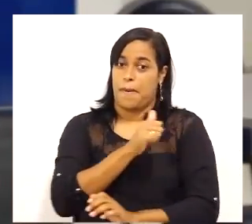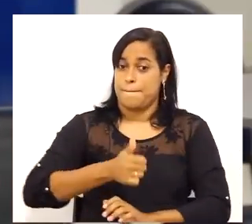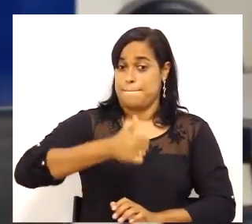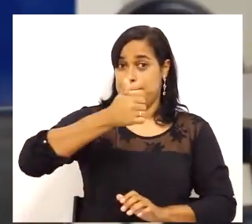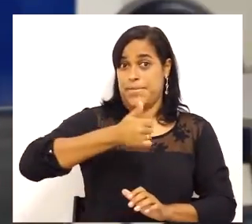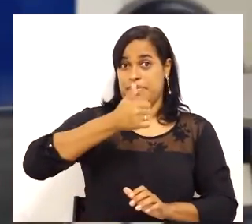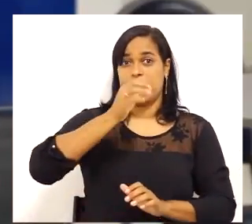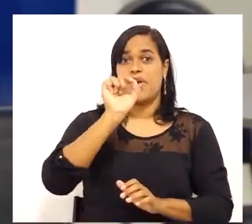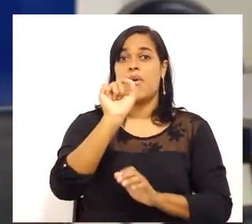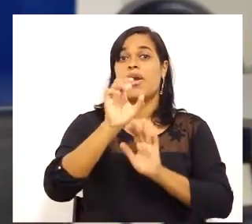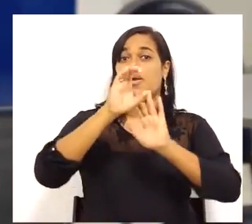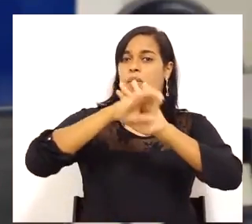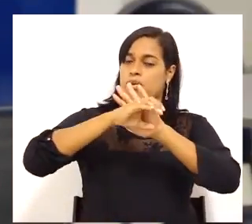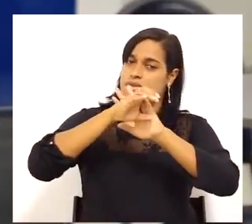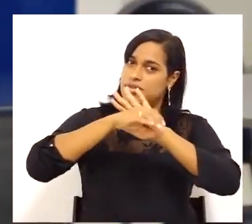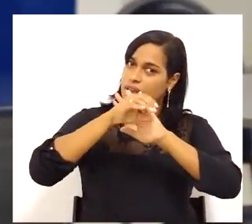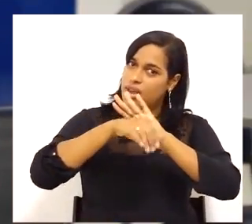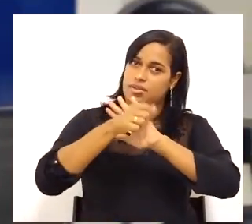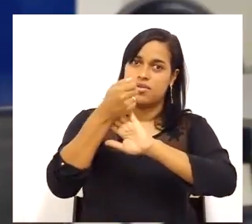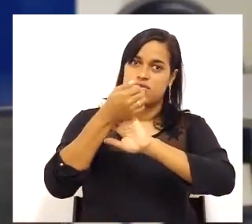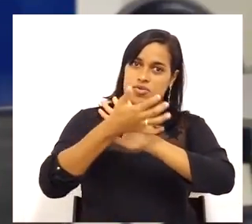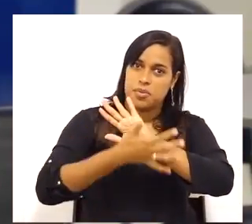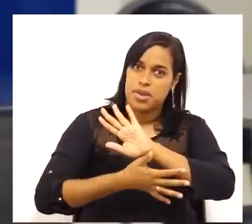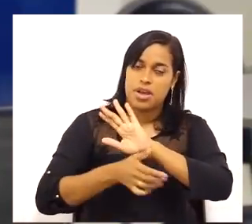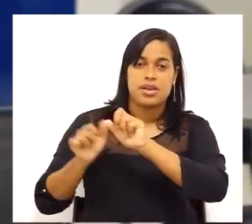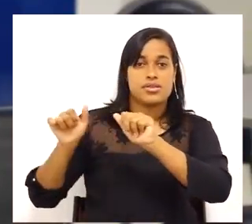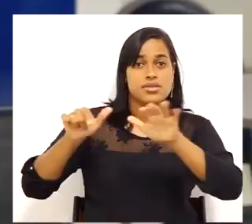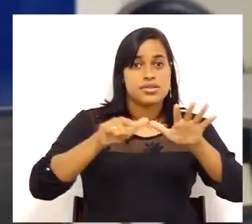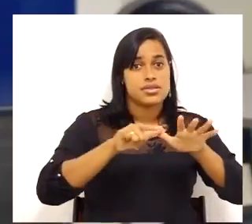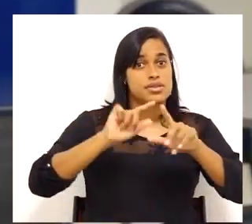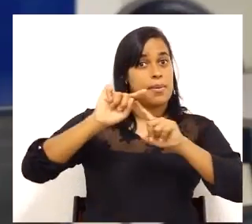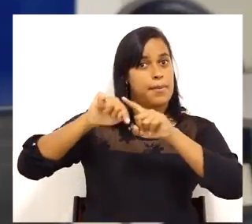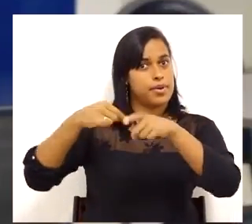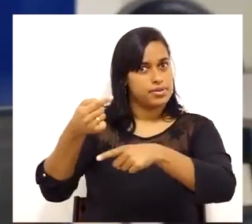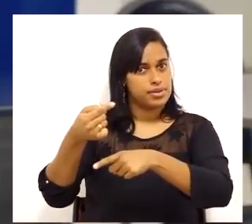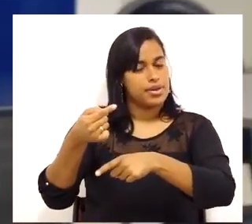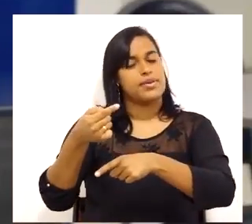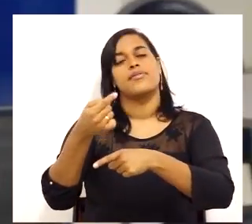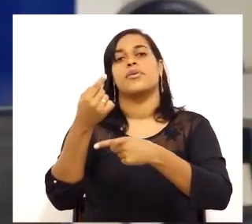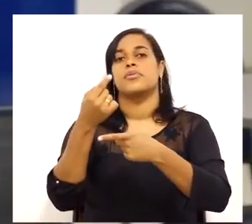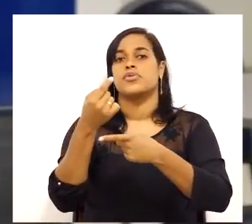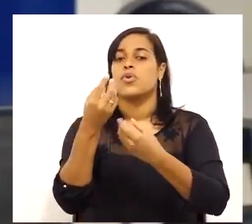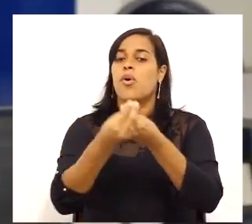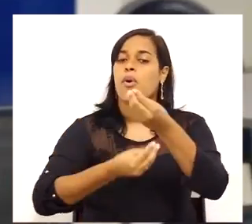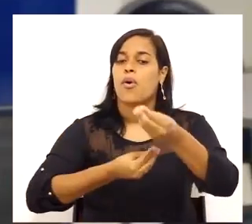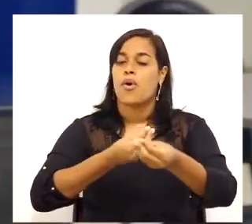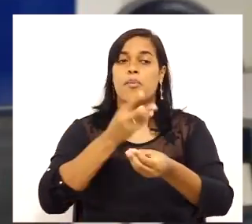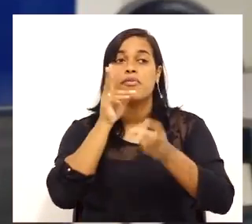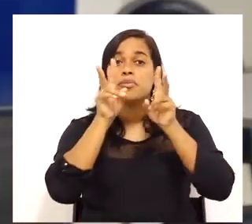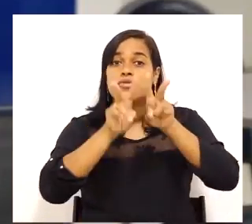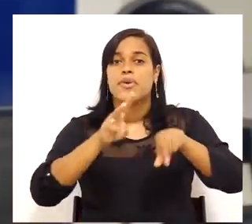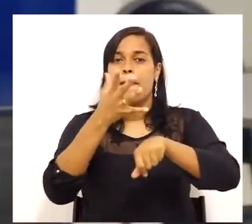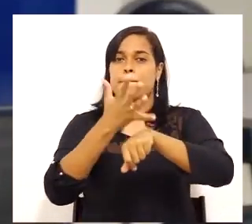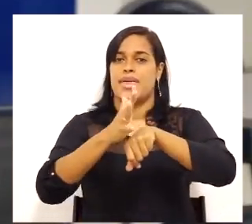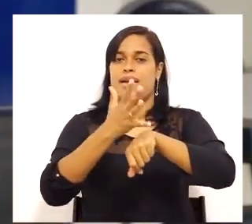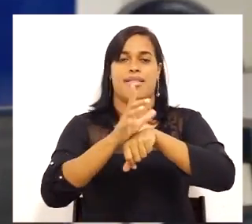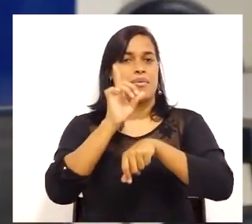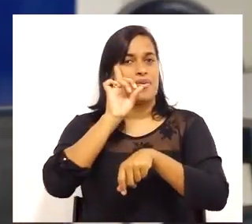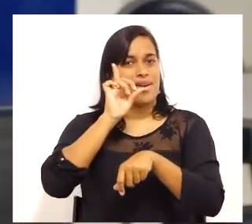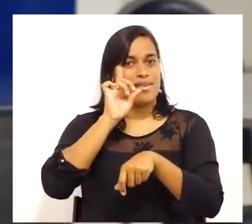conceitos. Na semana que vem, nós vamos trabalhar a aplicação desses conceitos na prática.